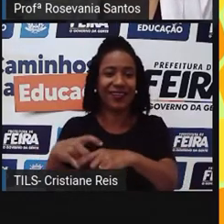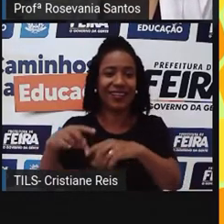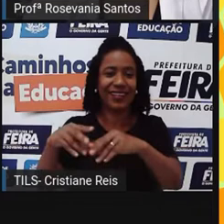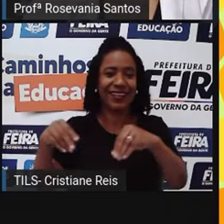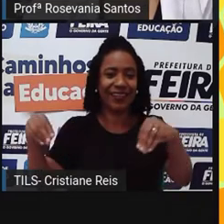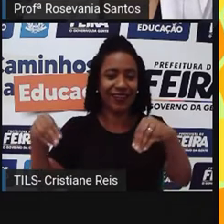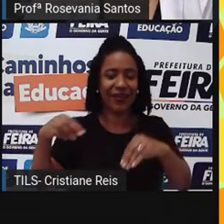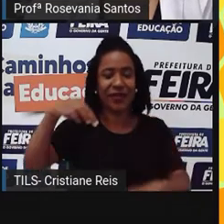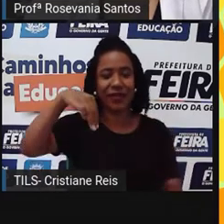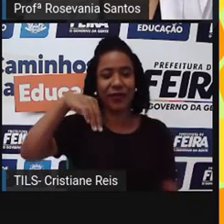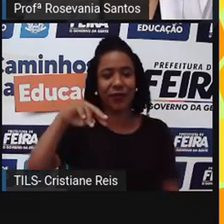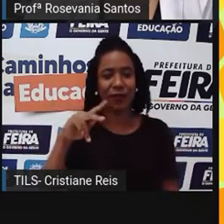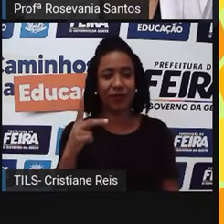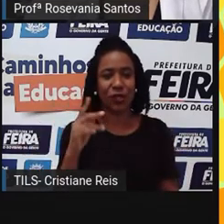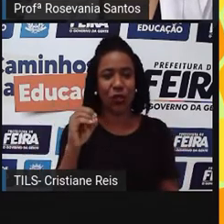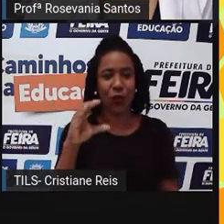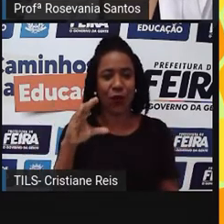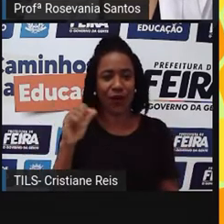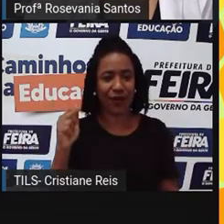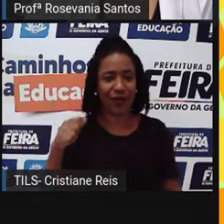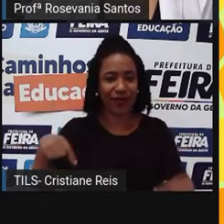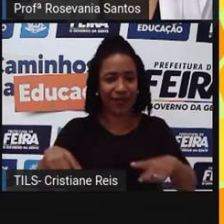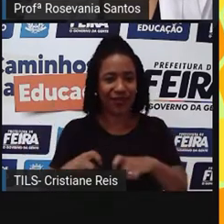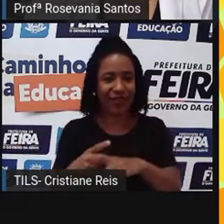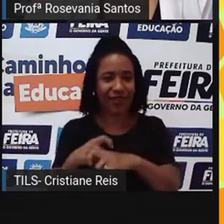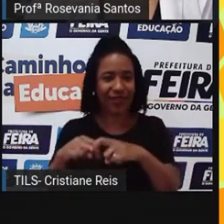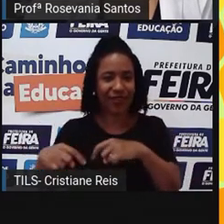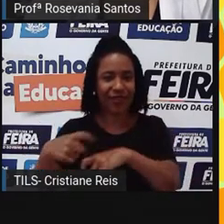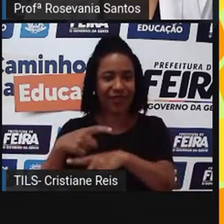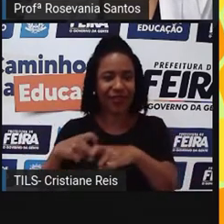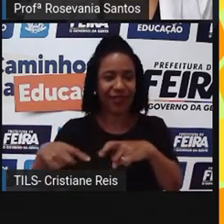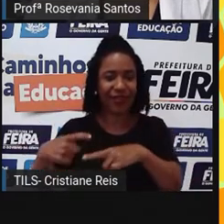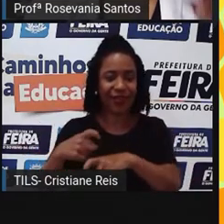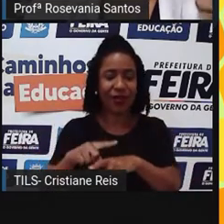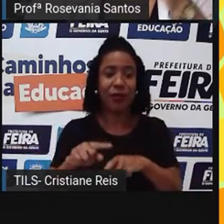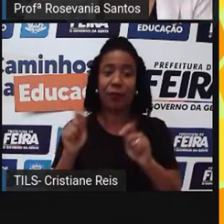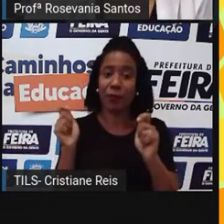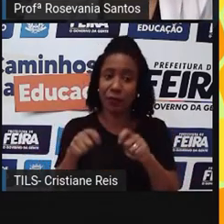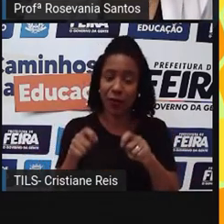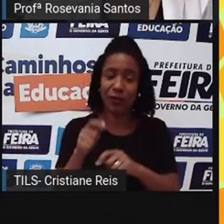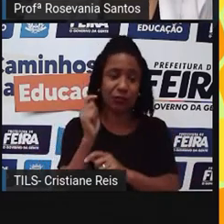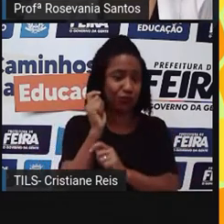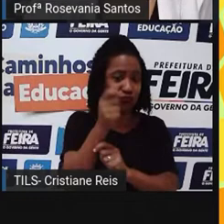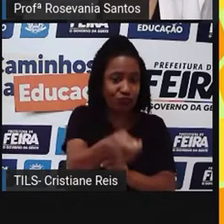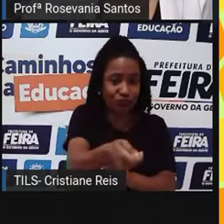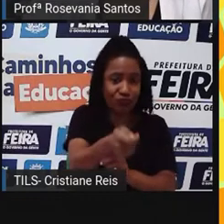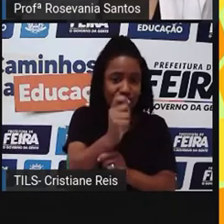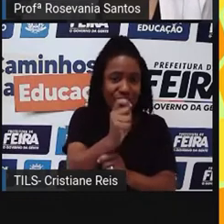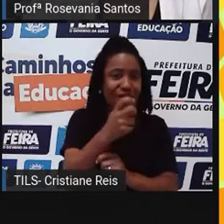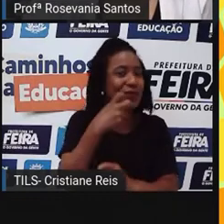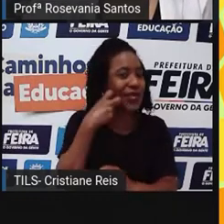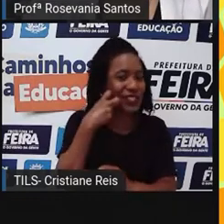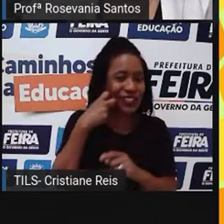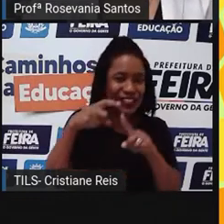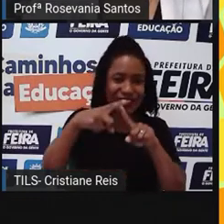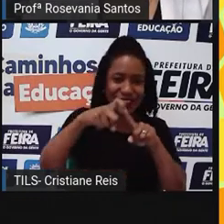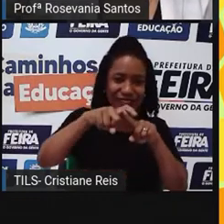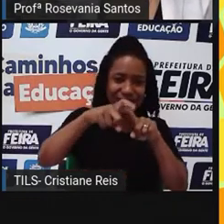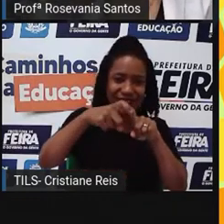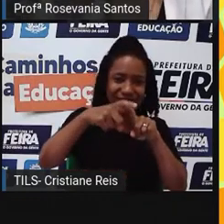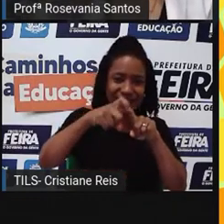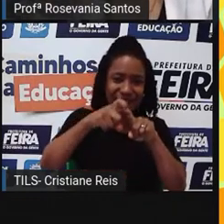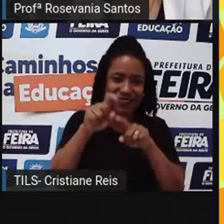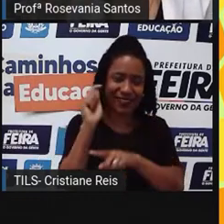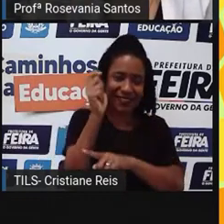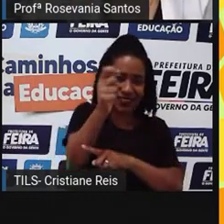para a questão do adubo e como também, né? Na parte da alimentação, né? De iscas e de tudo. É bem diferente mesmo.